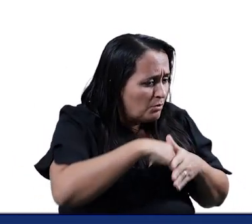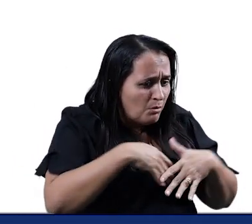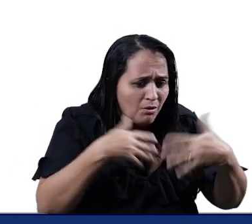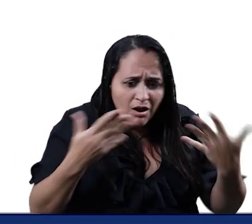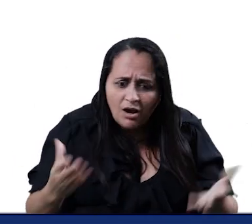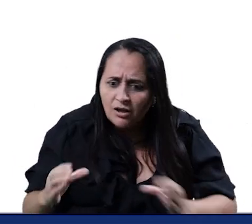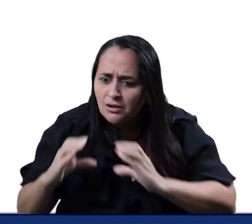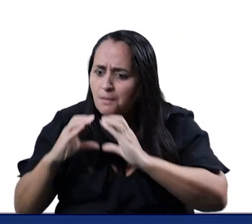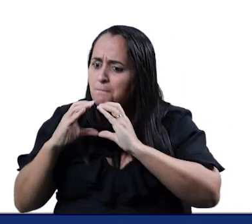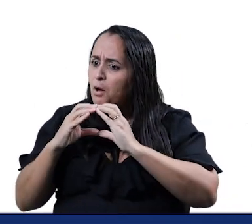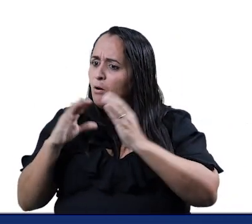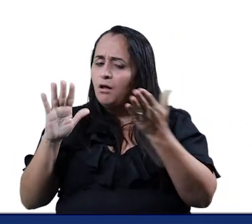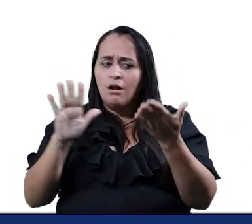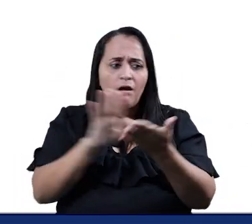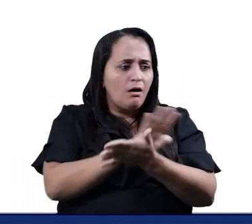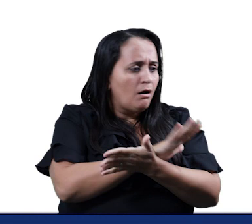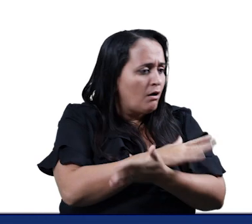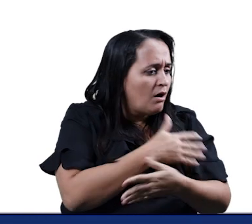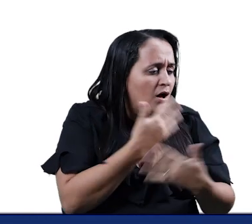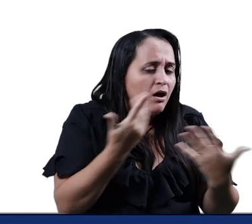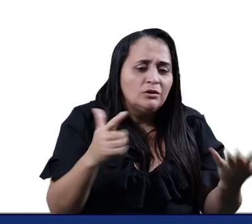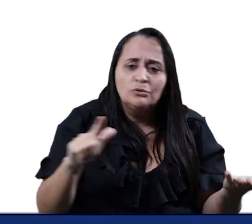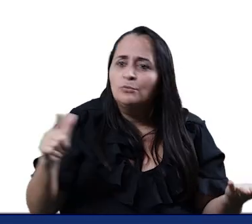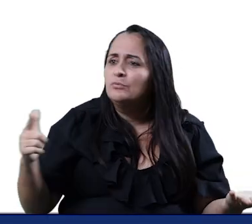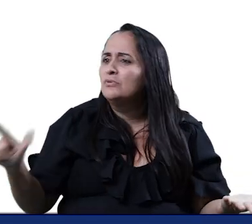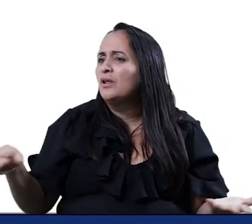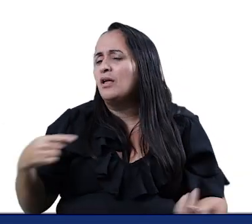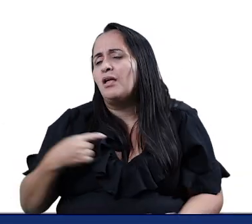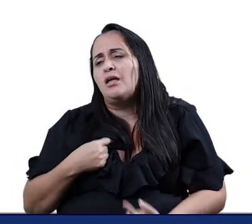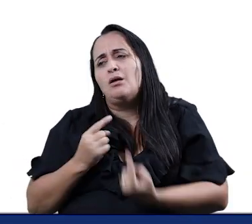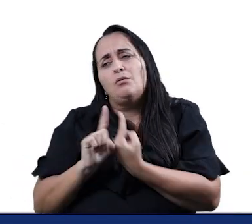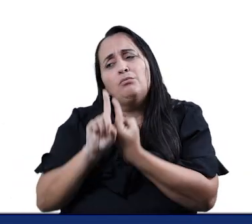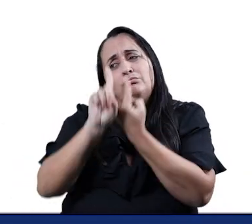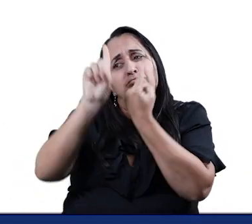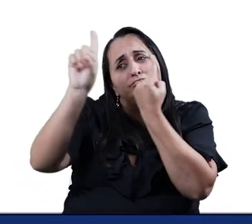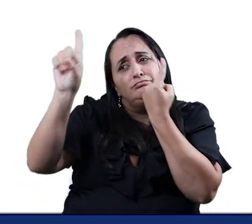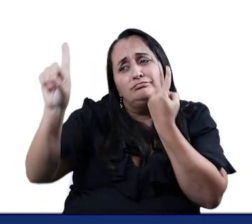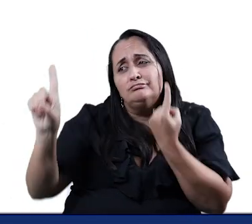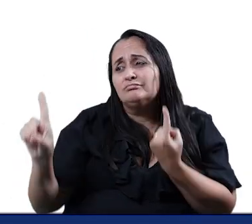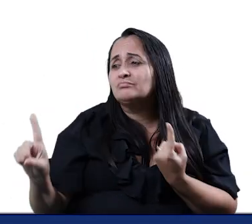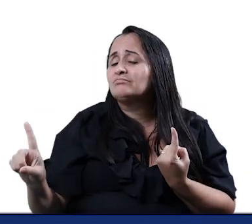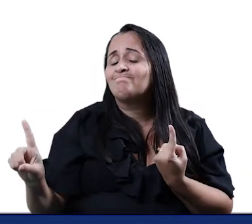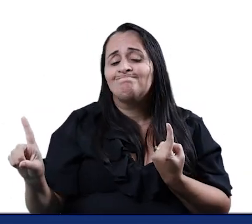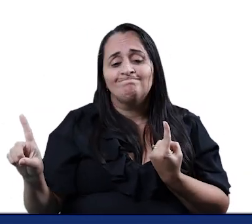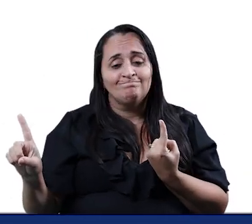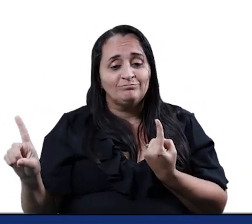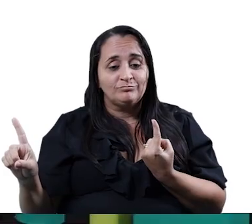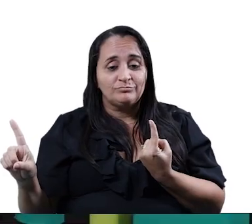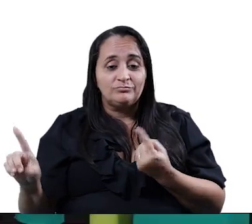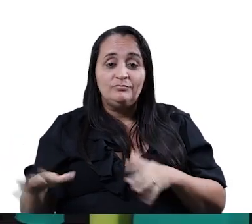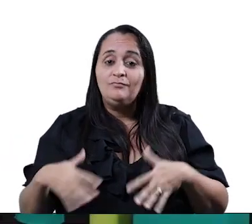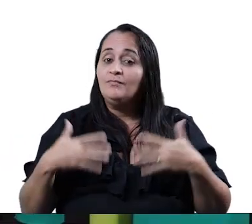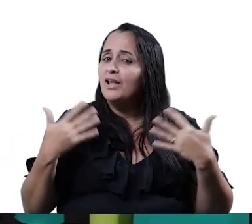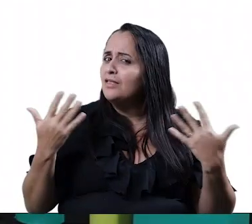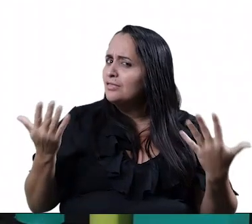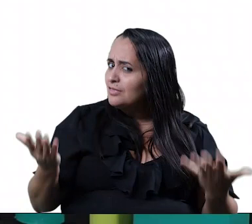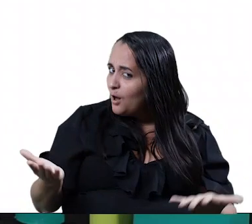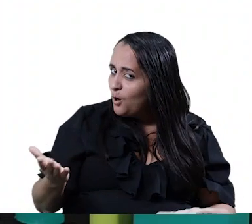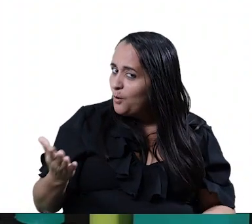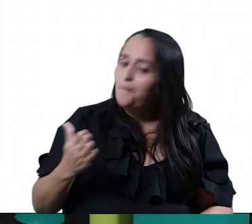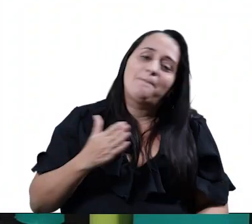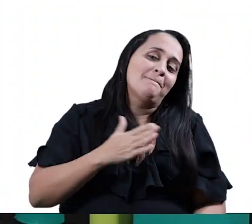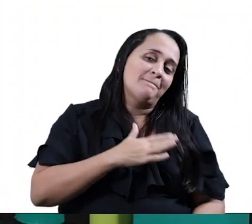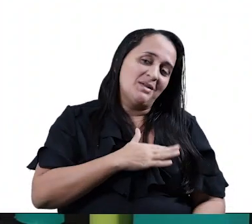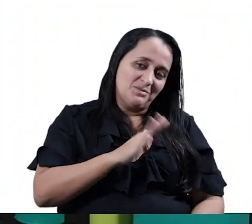piu-piu sem frajola, sou eu assim sem vocês. Então, meus